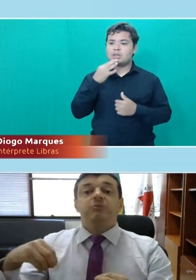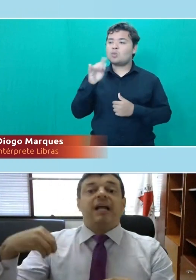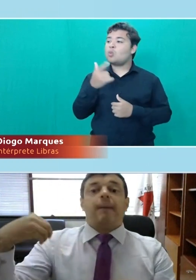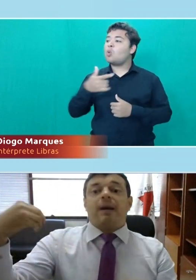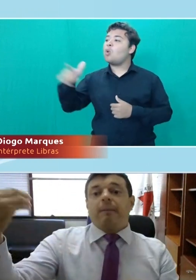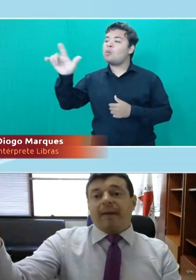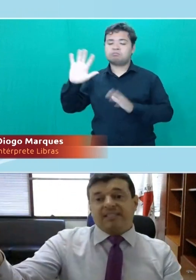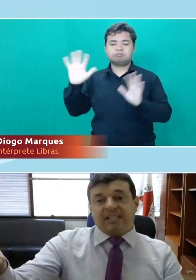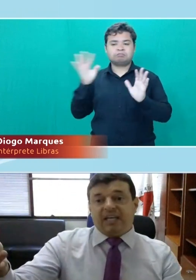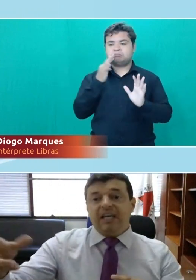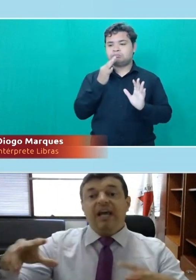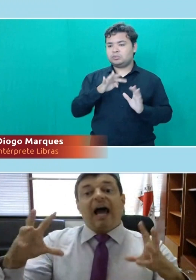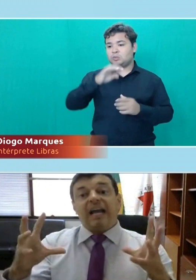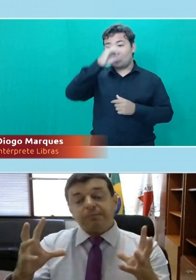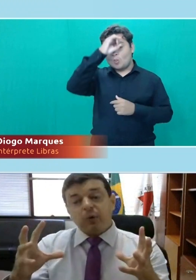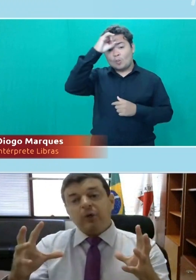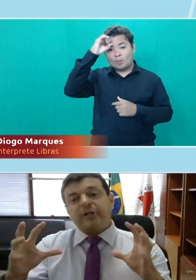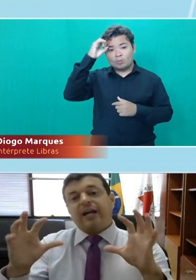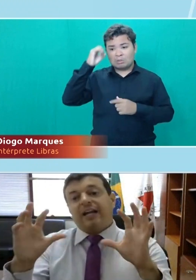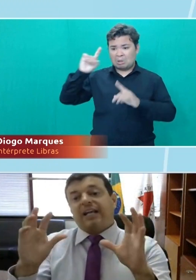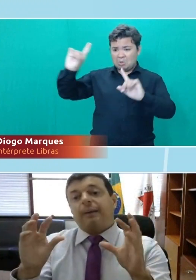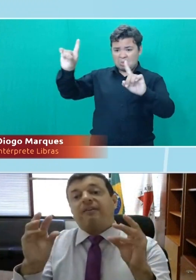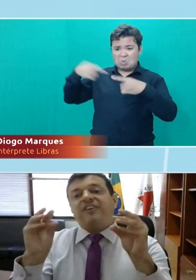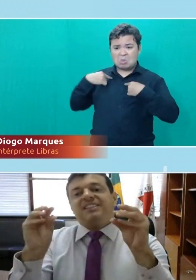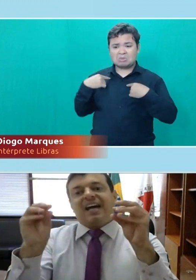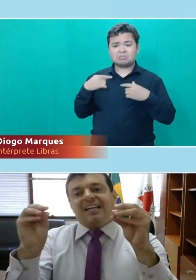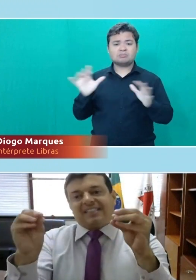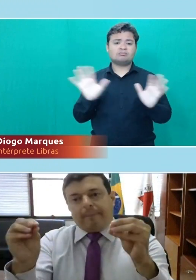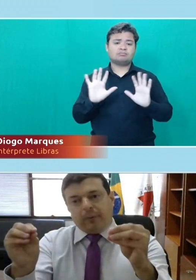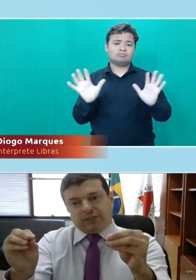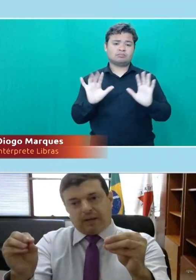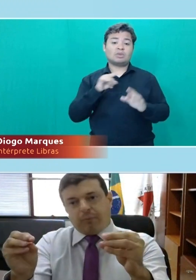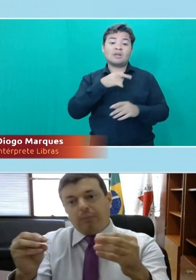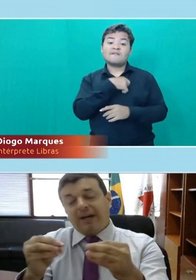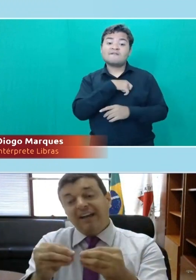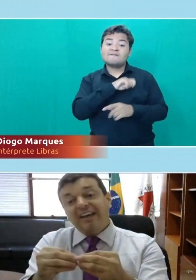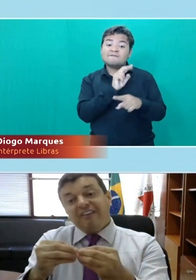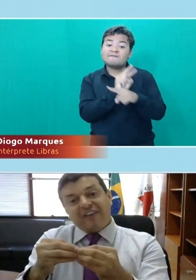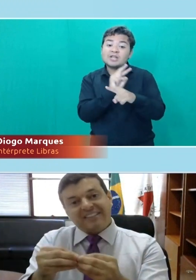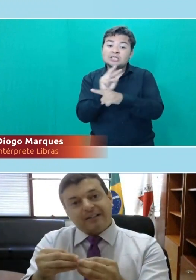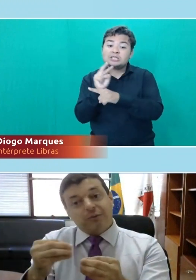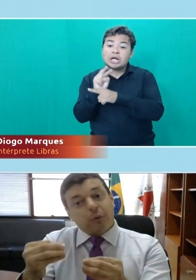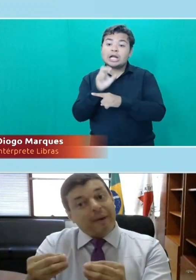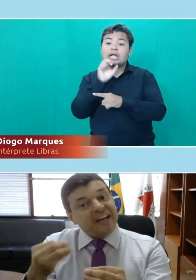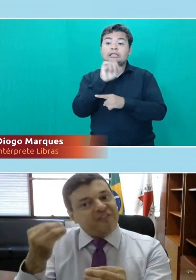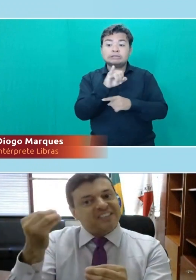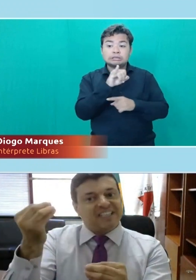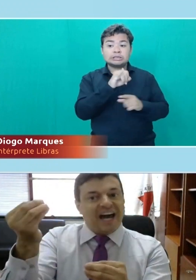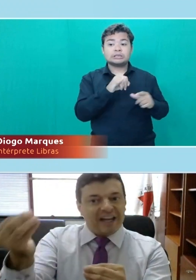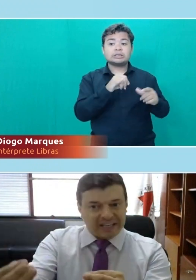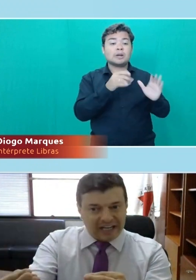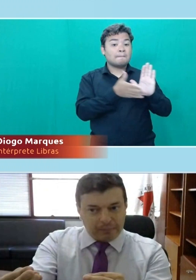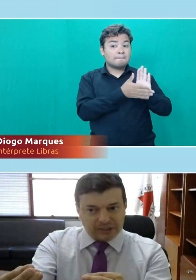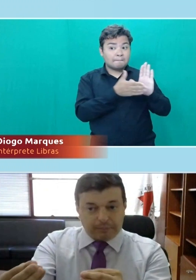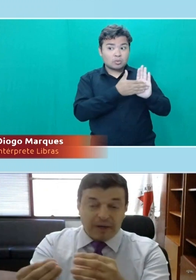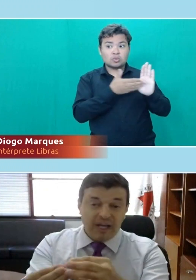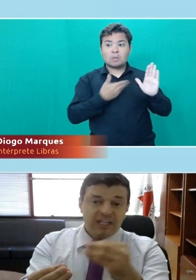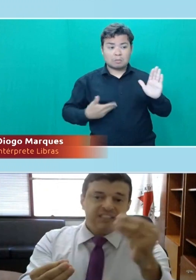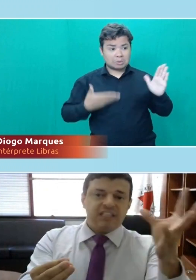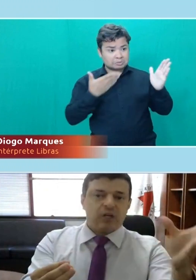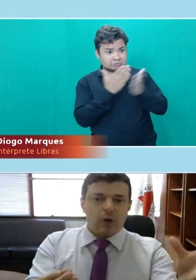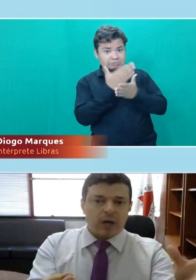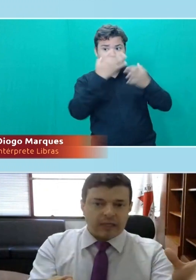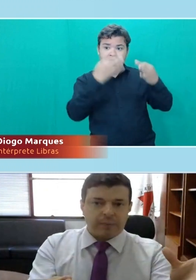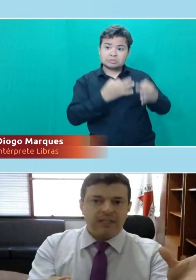ela não está lá para me perseguir, aliás, pelo contrário, ela está lá para fiscalizar a política pública e fazer com que o beneficiário daquela política